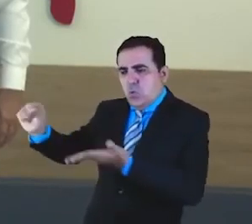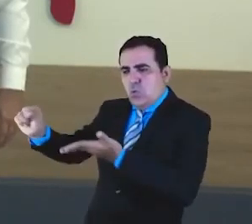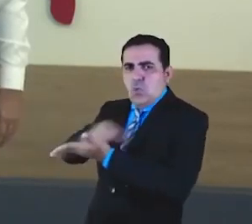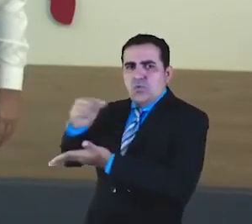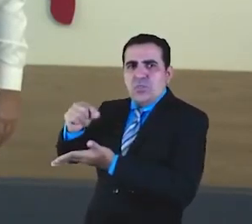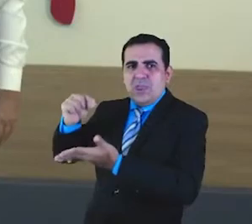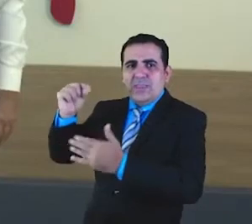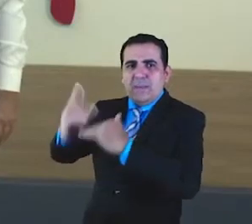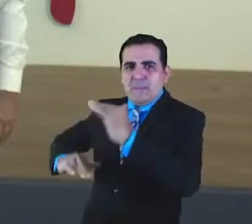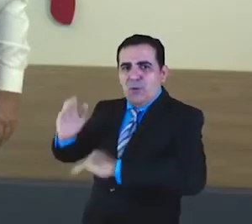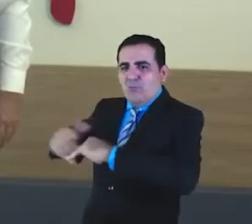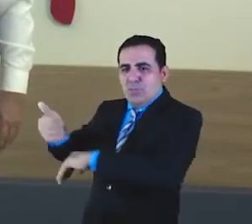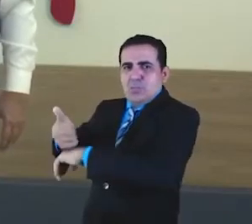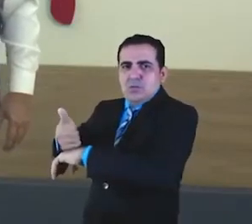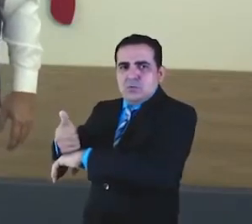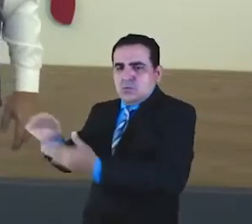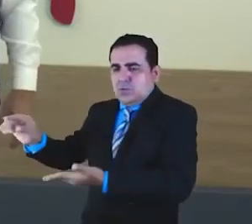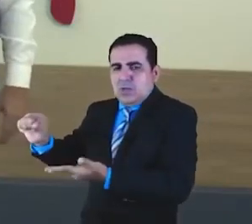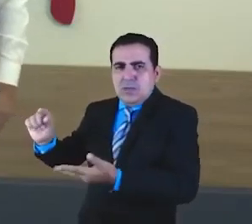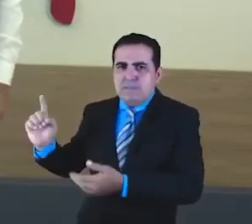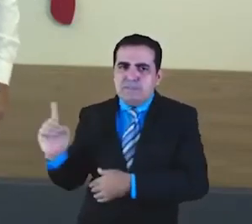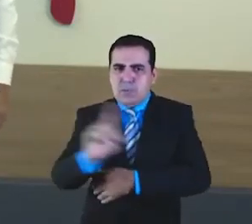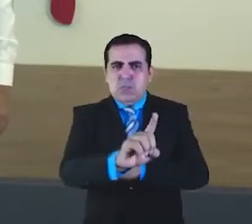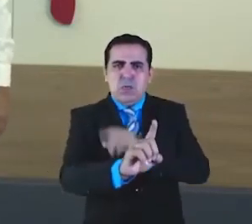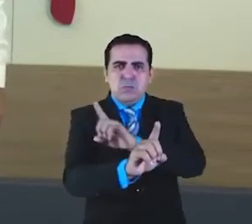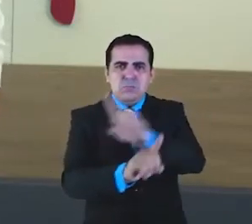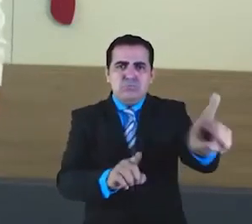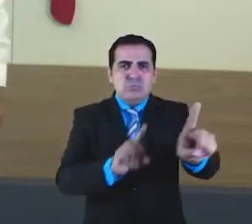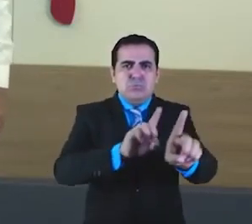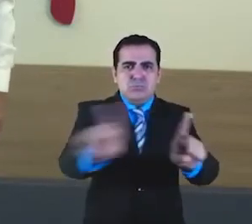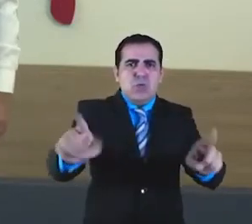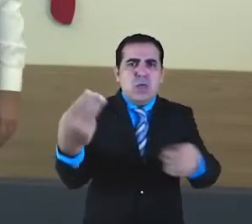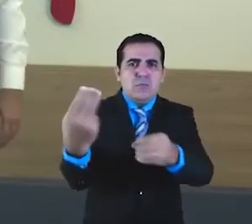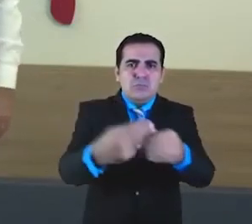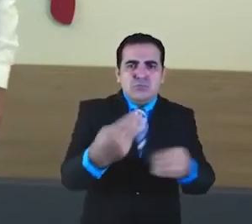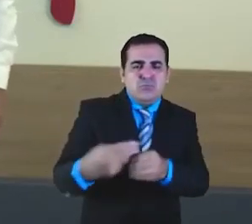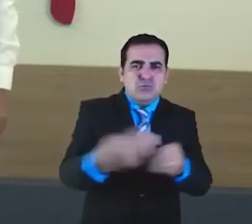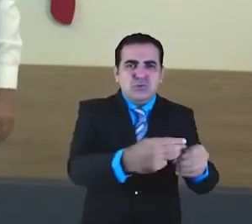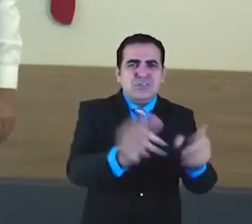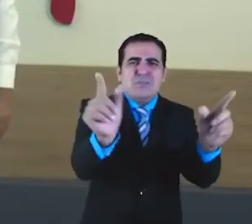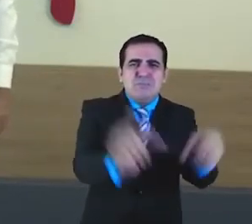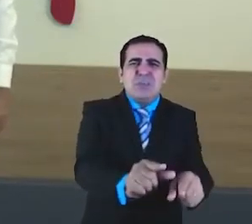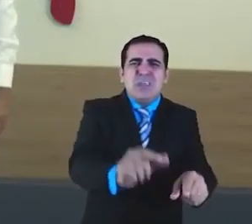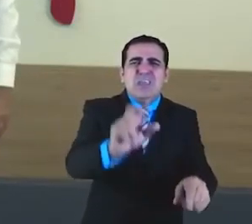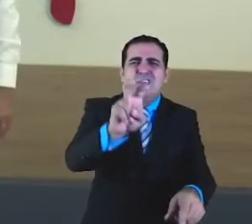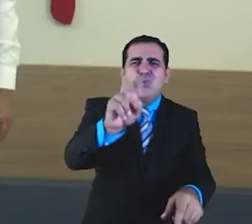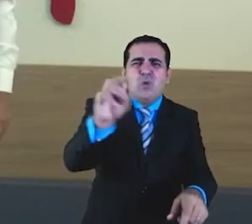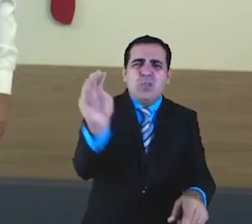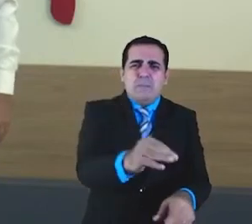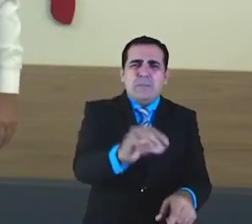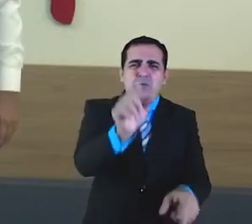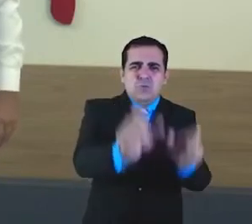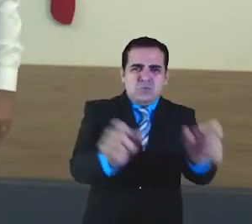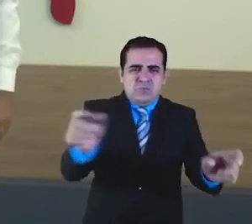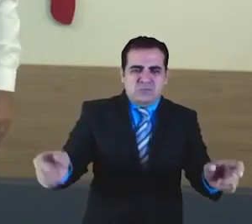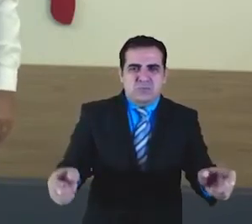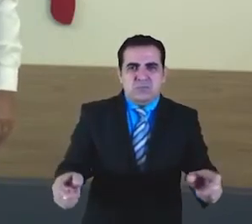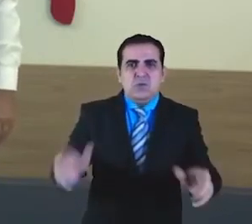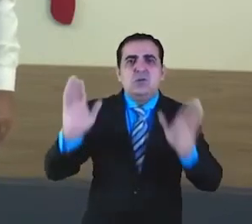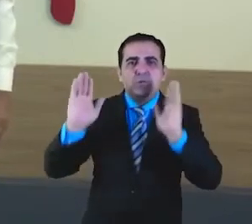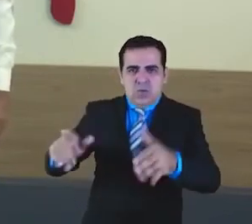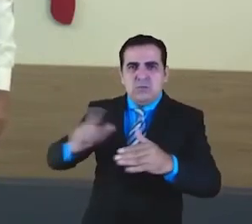O governador também disse que no Maranhão há tentativas de roubos de vacinas e que as forças de segurança já estão